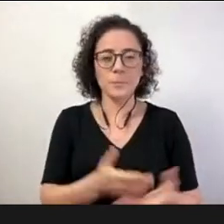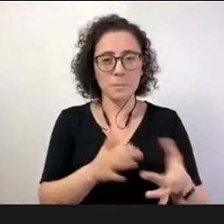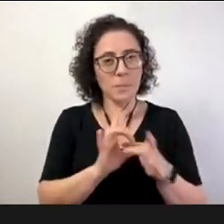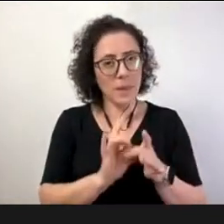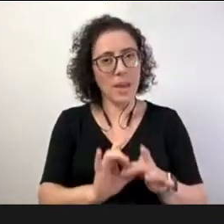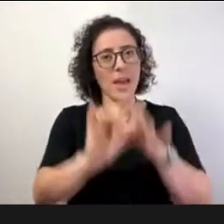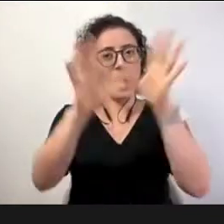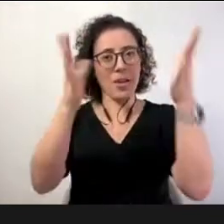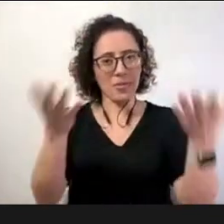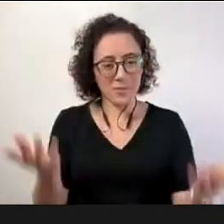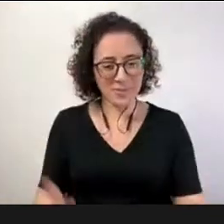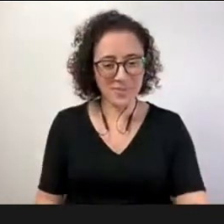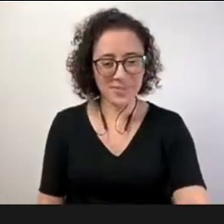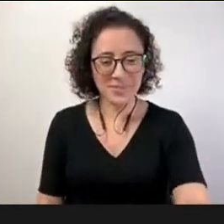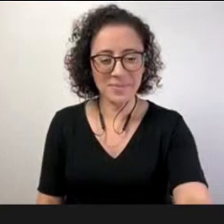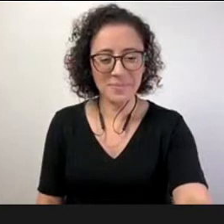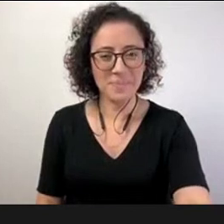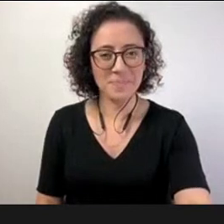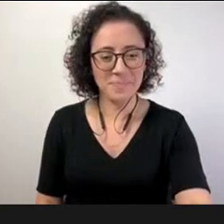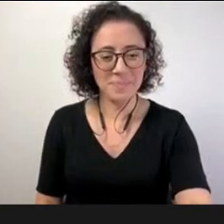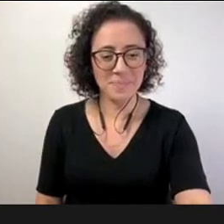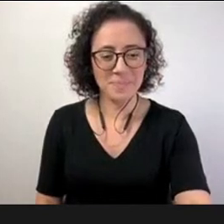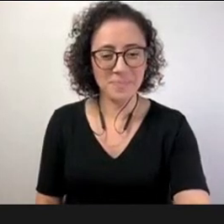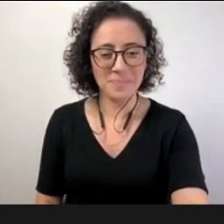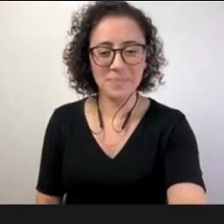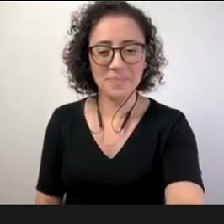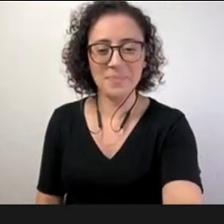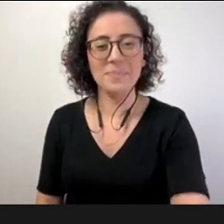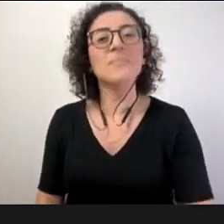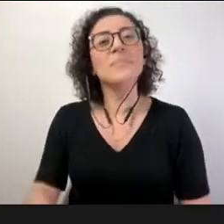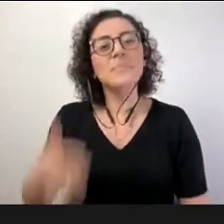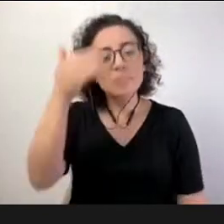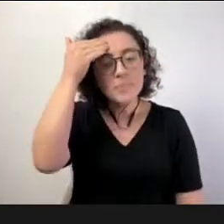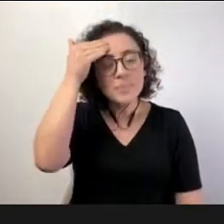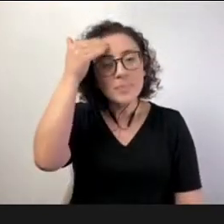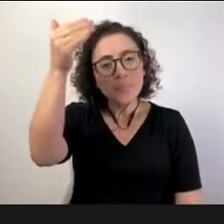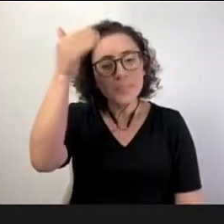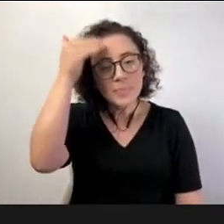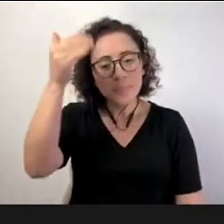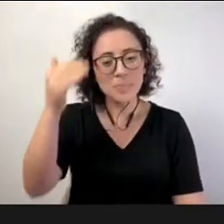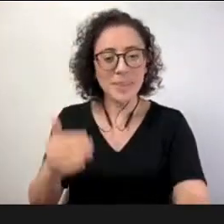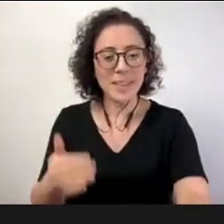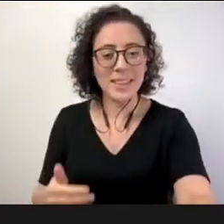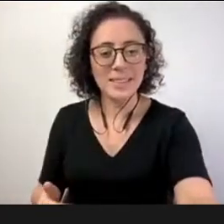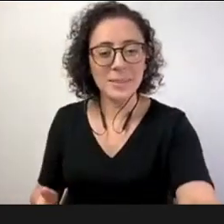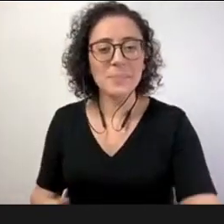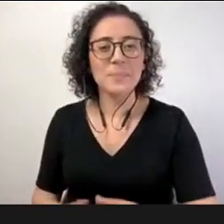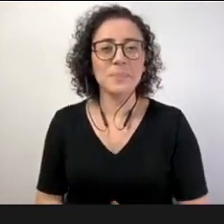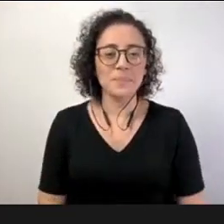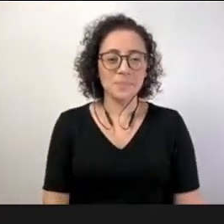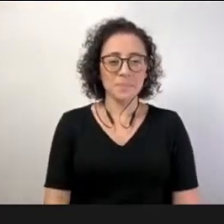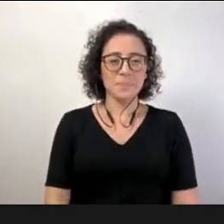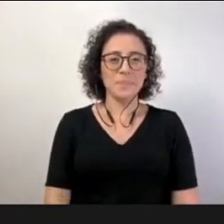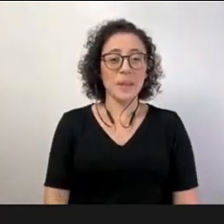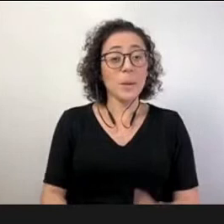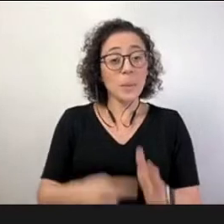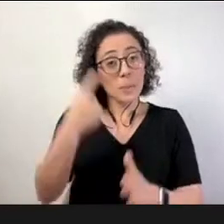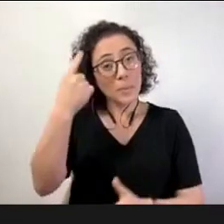vontade, professor. Muito obrigado. Muito obrigado. Eu queria começar por agradecer o convite para estar